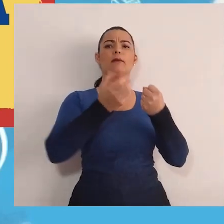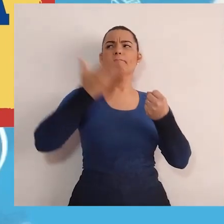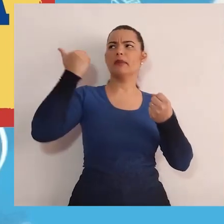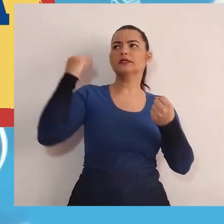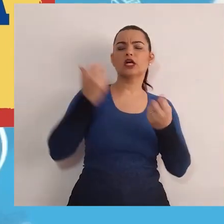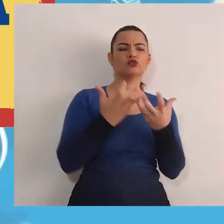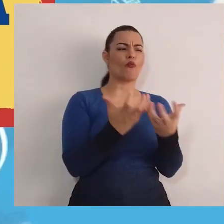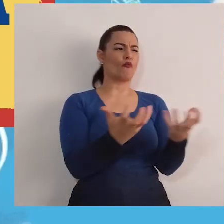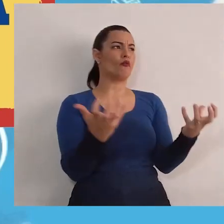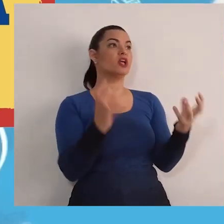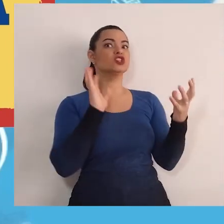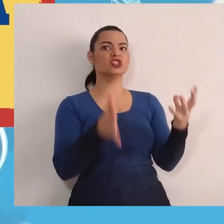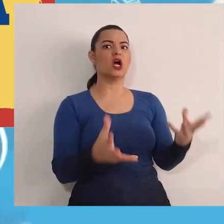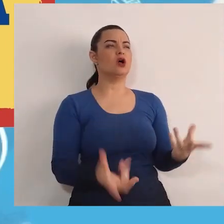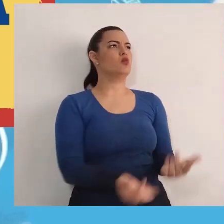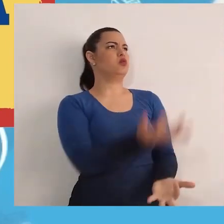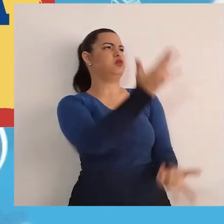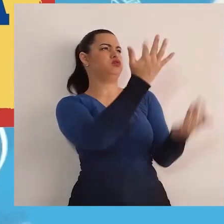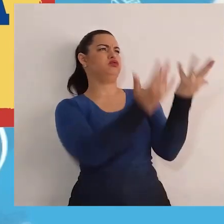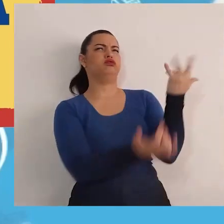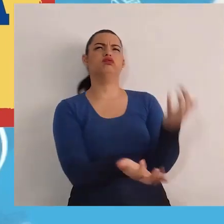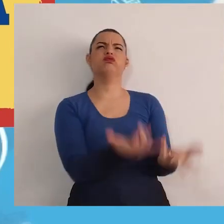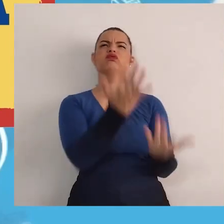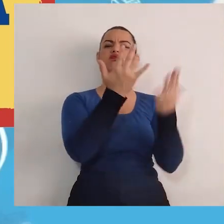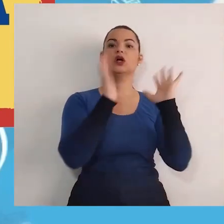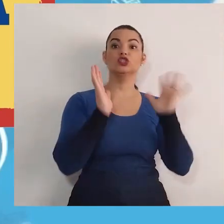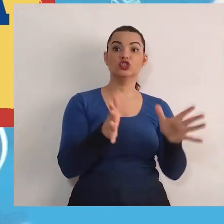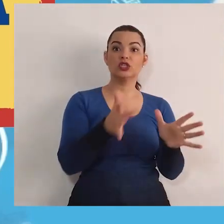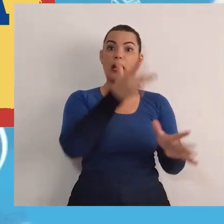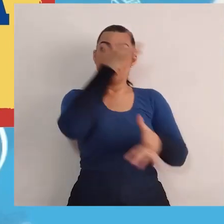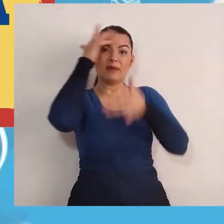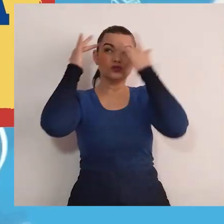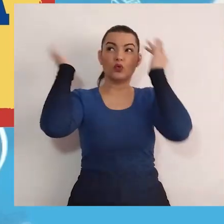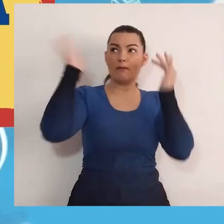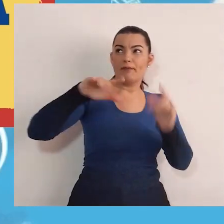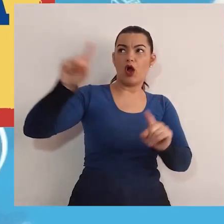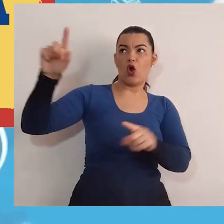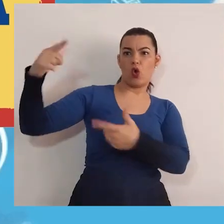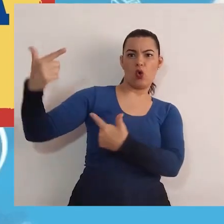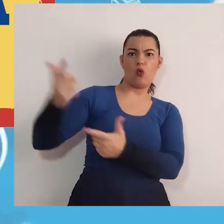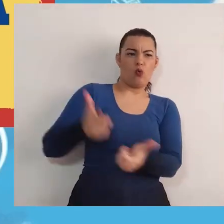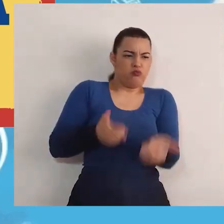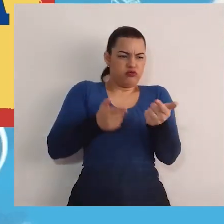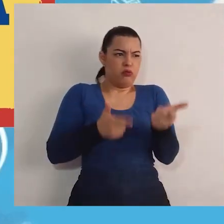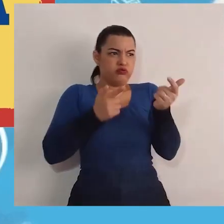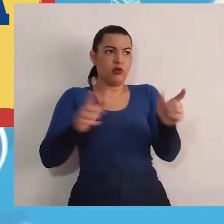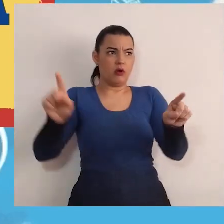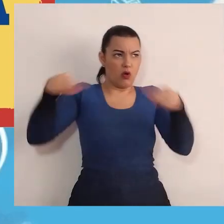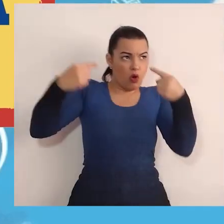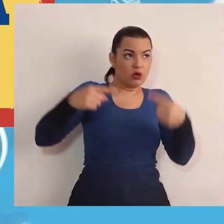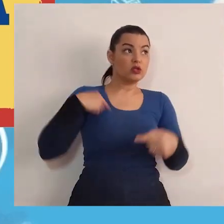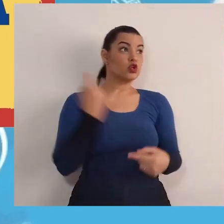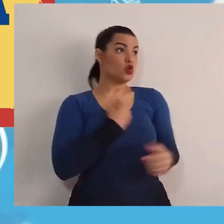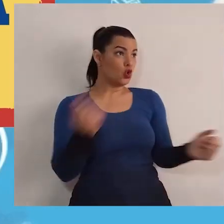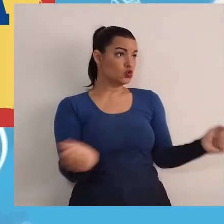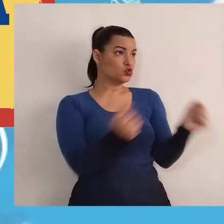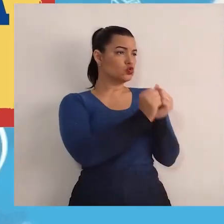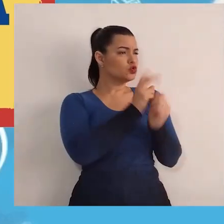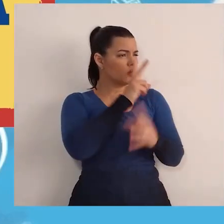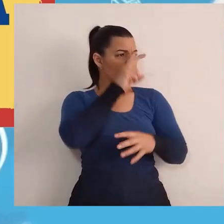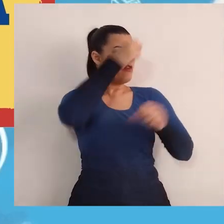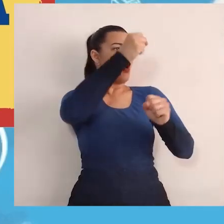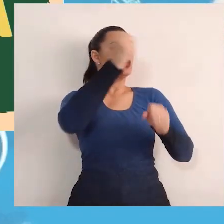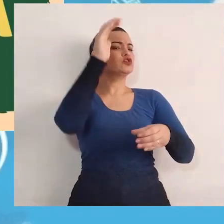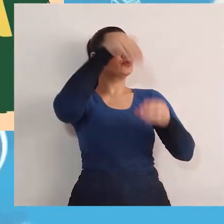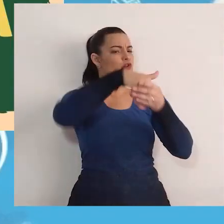Enfrentamos incêndios! Enfrentamos os caçadores! Juntos somos mais fortes! Vote